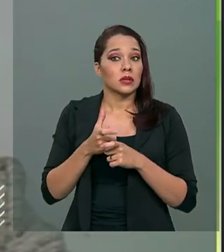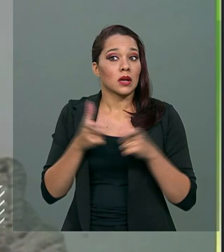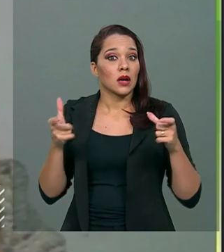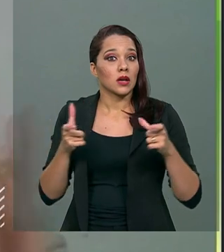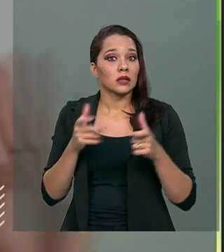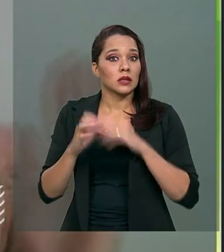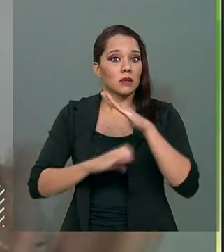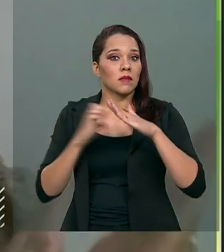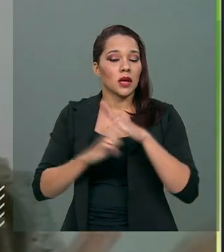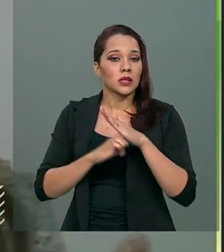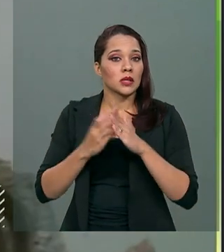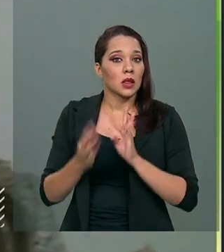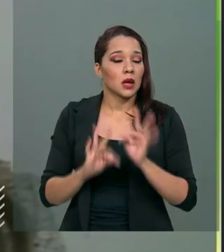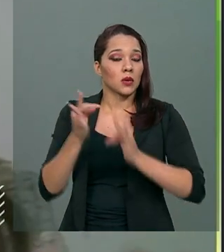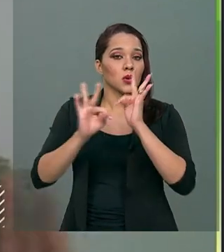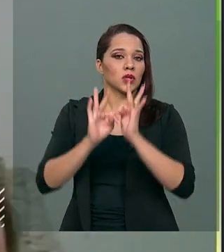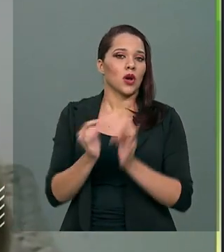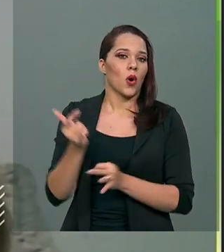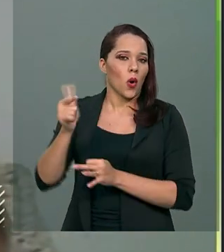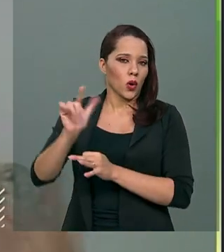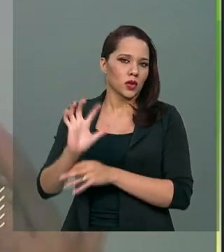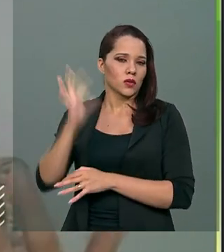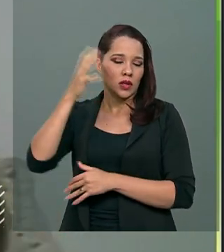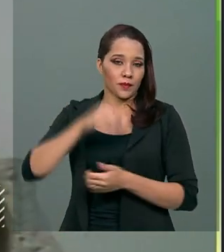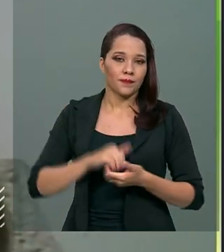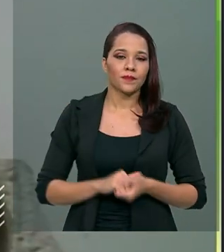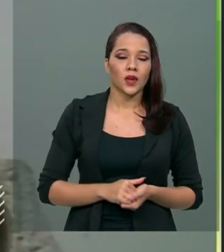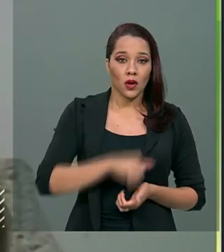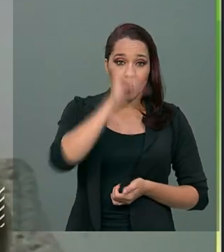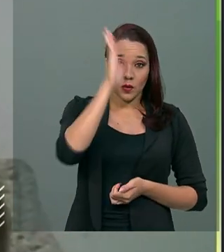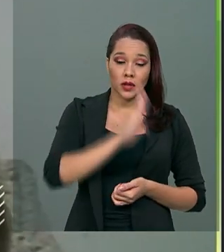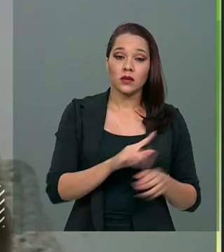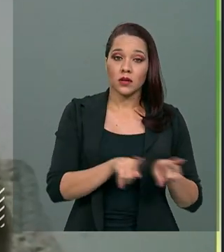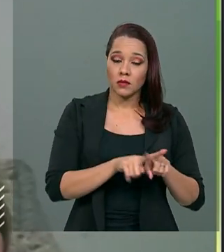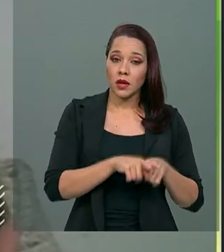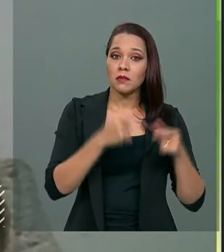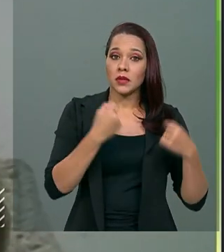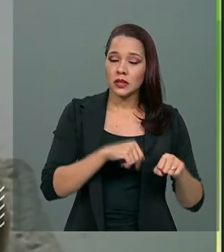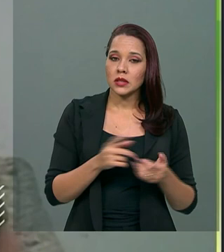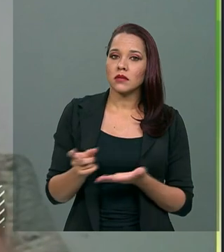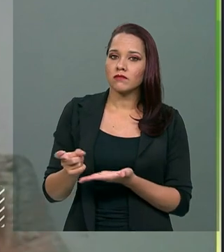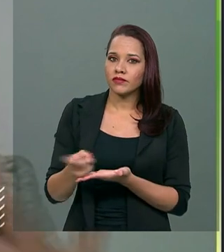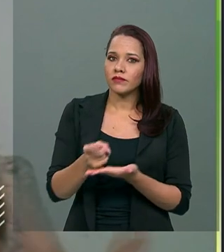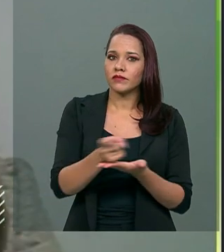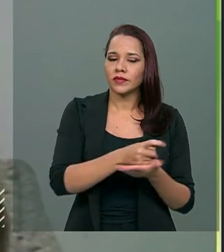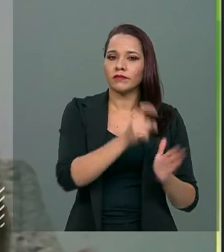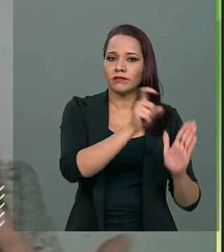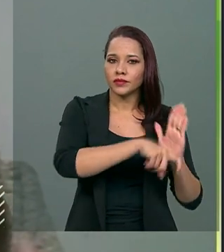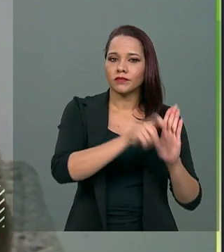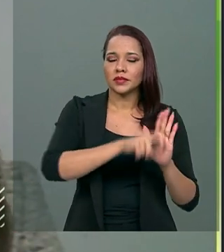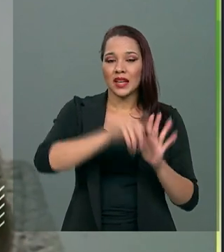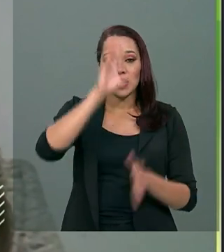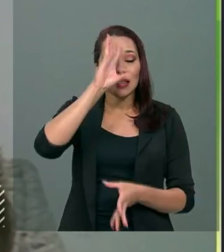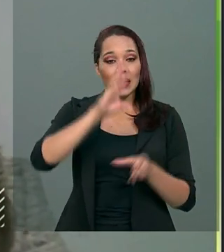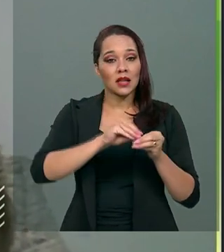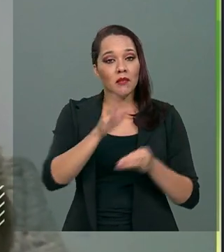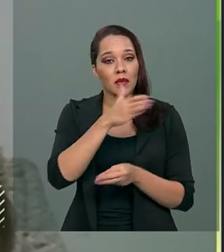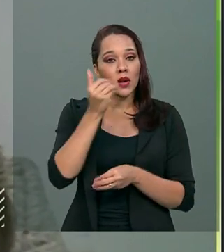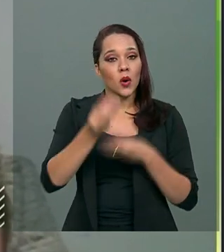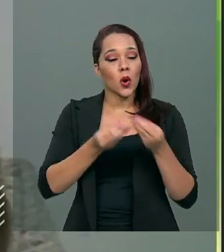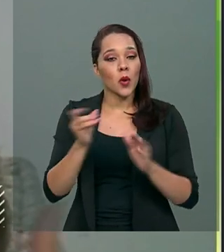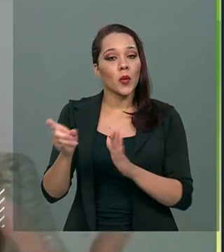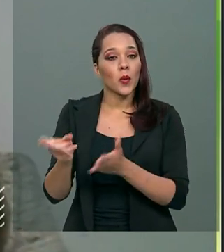então é uma outra situação. O Brasil também precisa tributar e começar a compreender a tributação